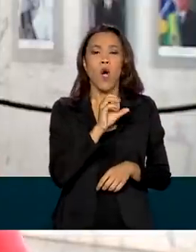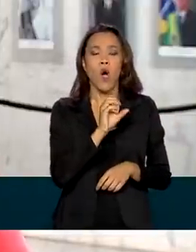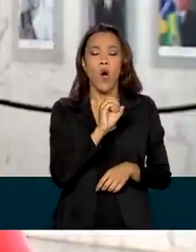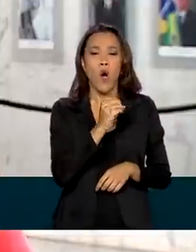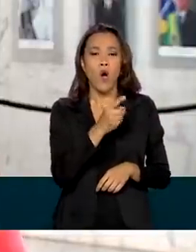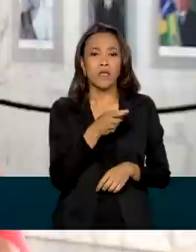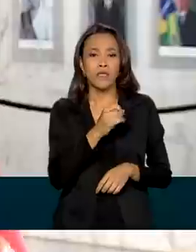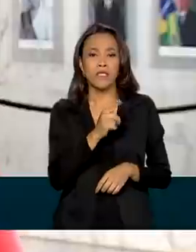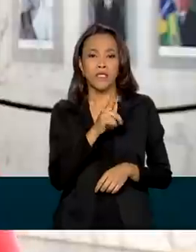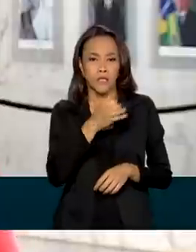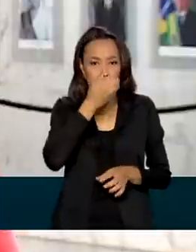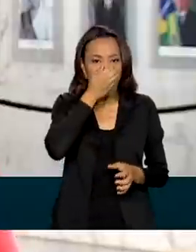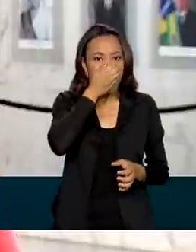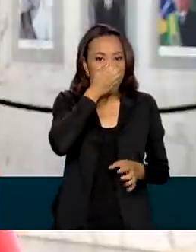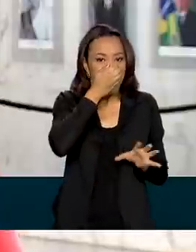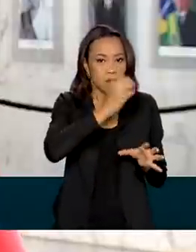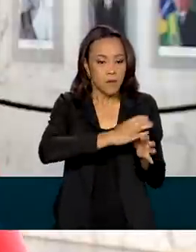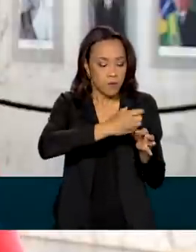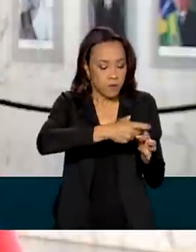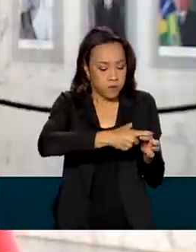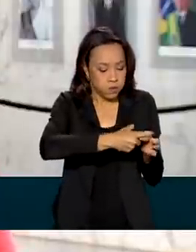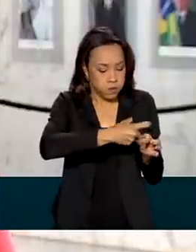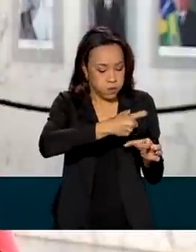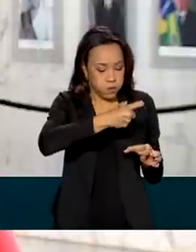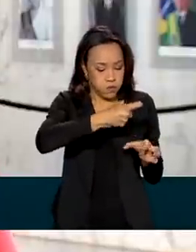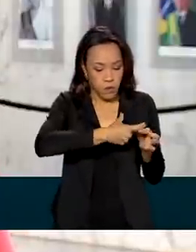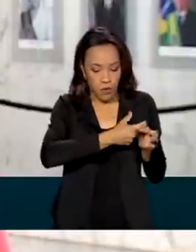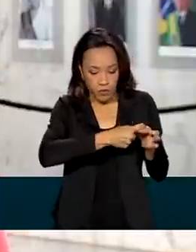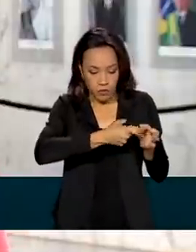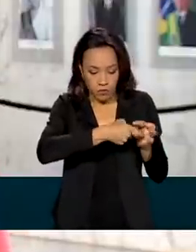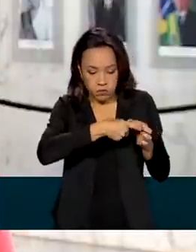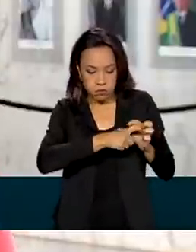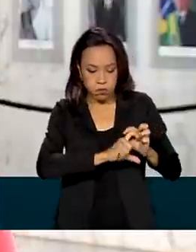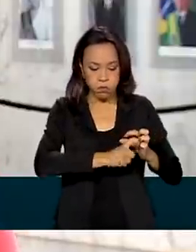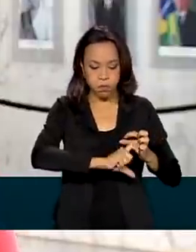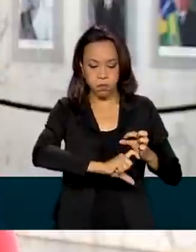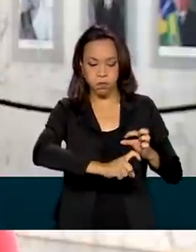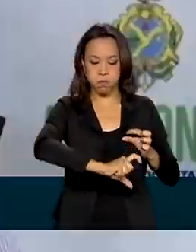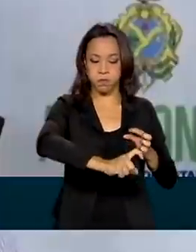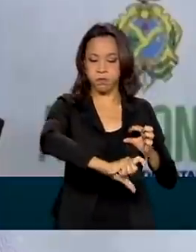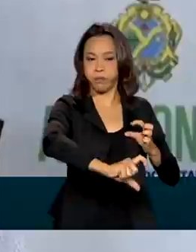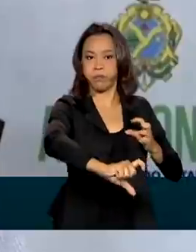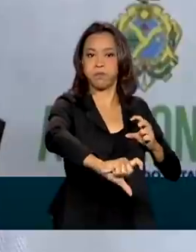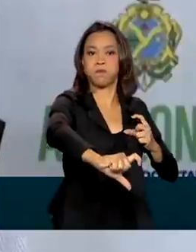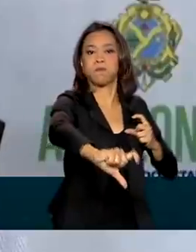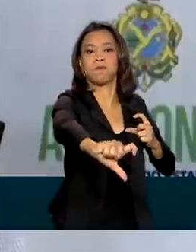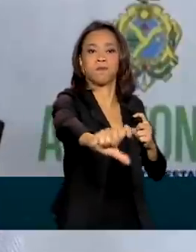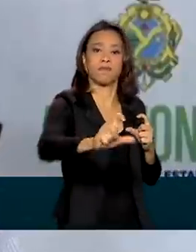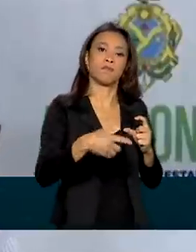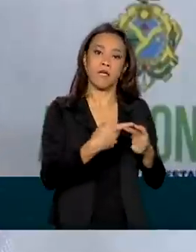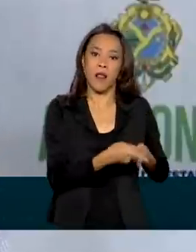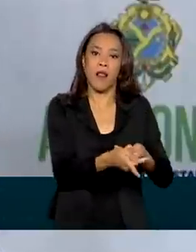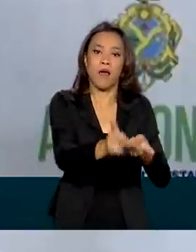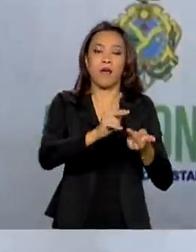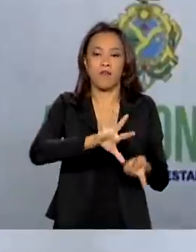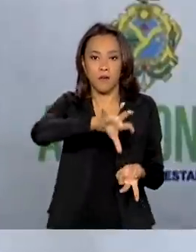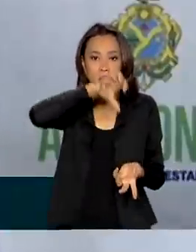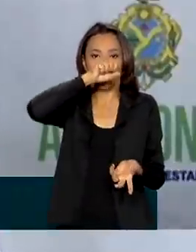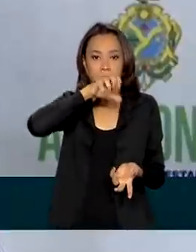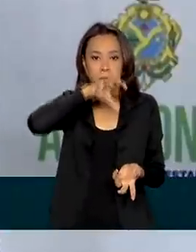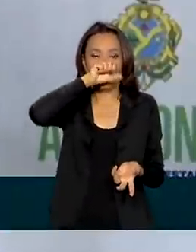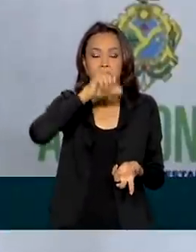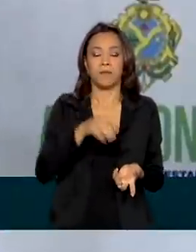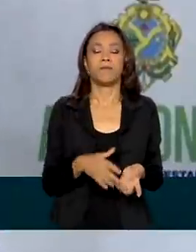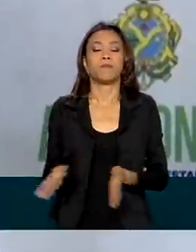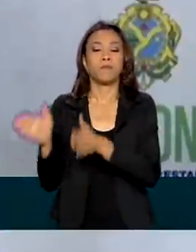é transportado até o leito por meio de tubulação e não a necessidade de cilindros. Nesse momento, há 14 pacientes